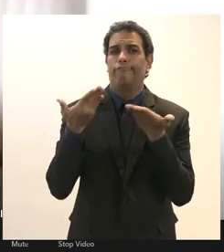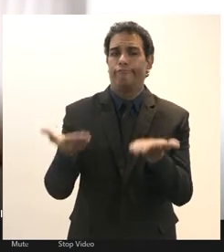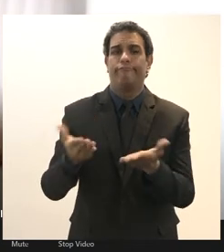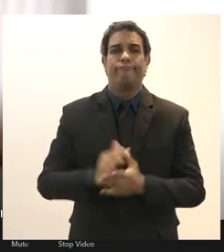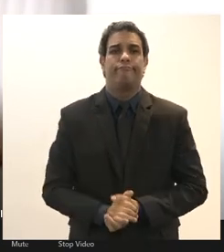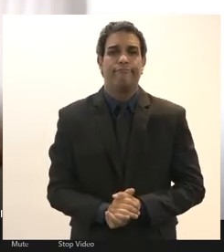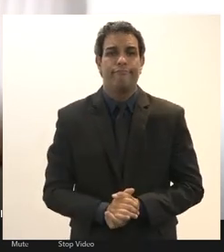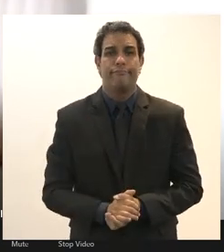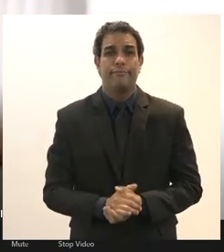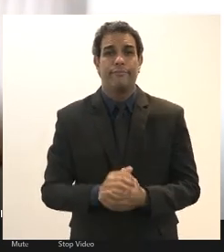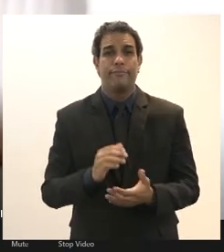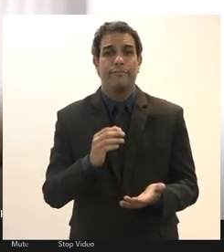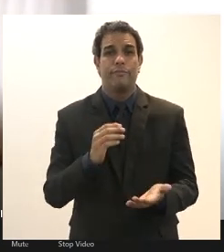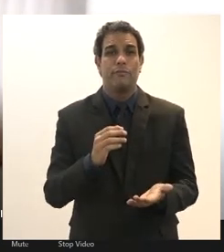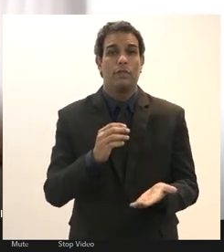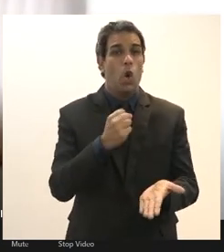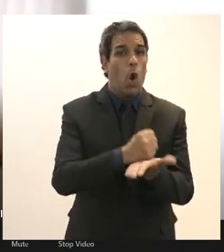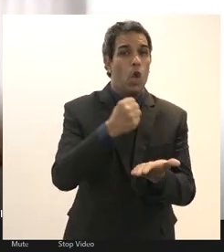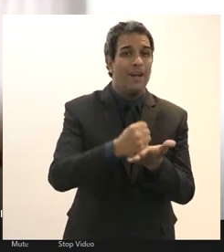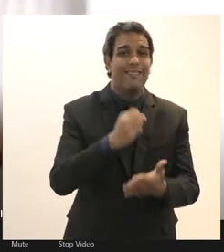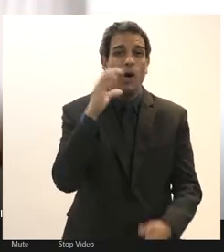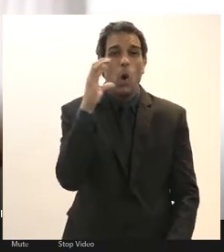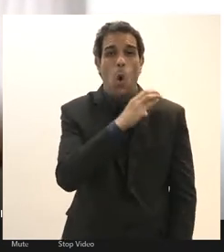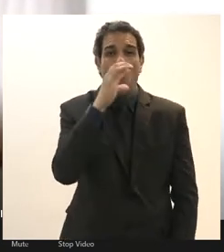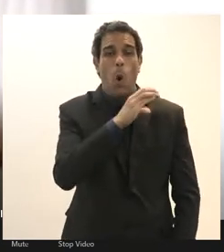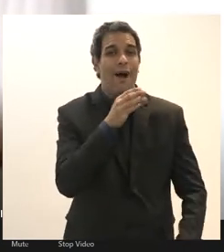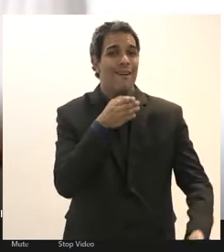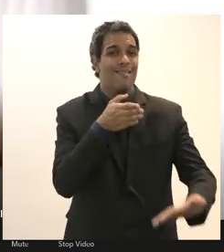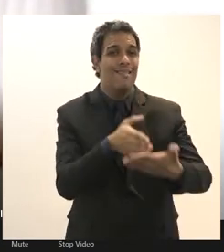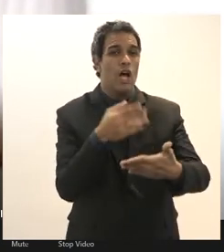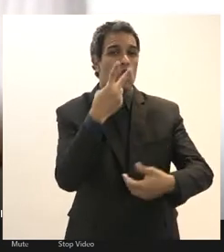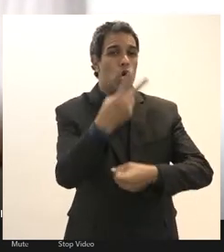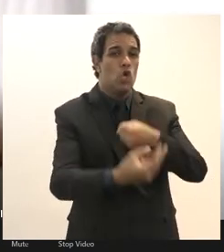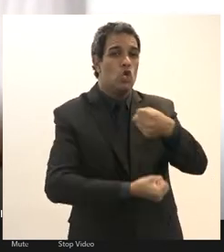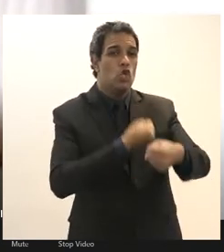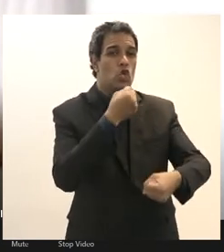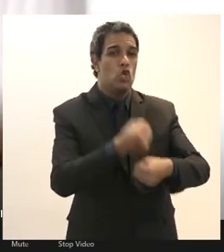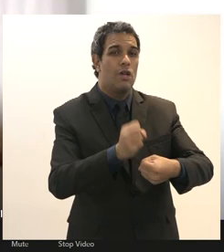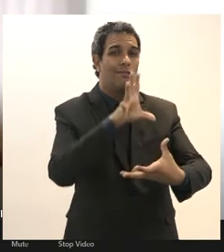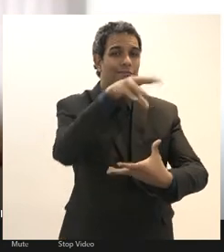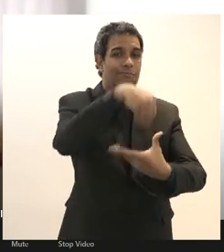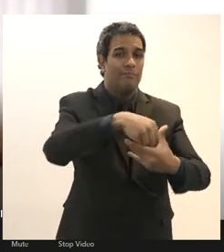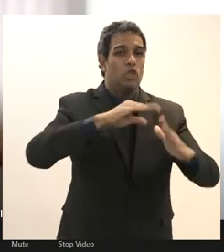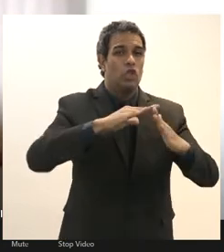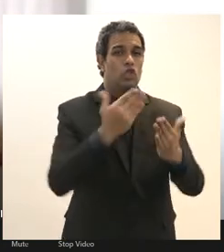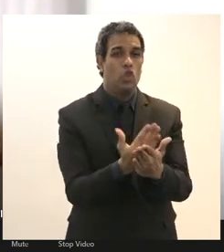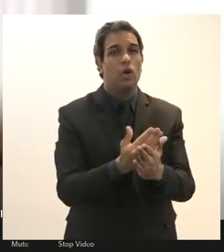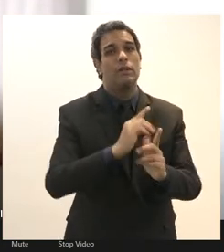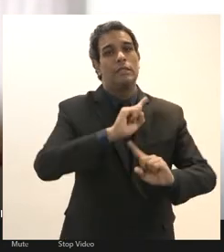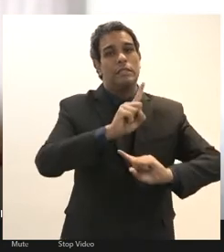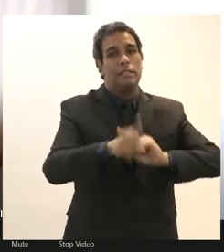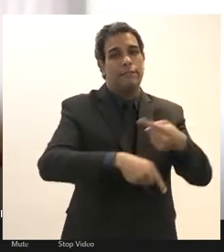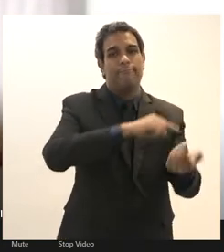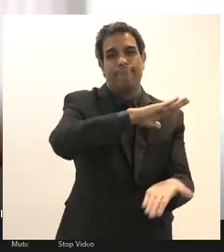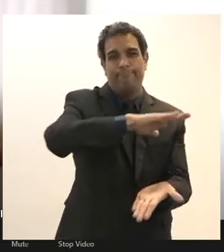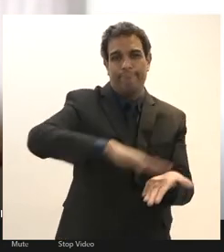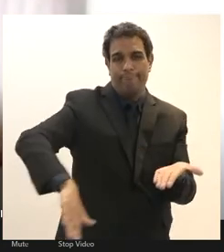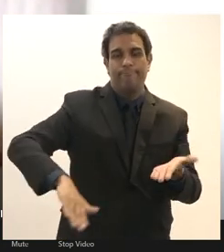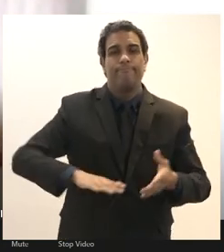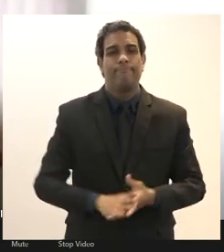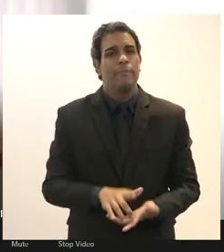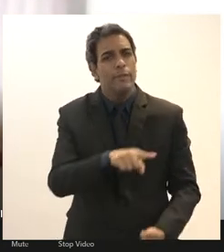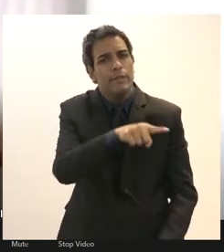entra emergencialmente e que pode ficar até dois anos no colégio e depois disso o seu contrato é fino